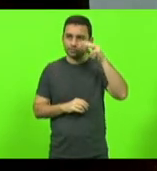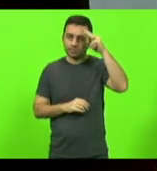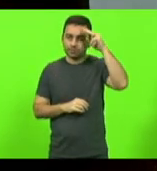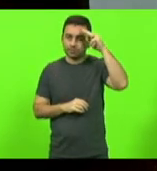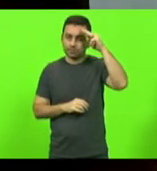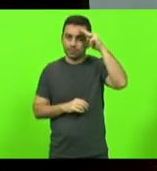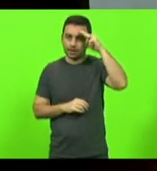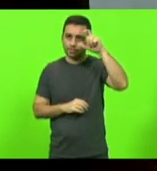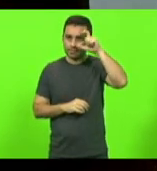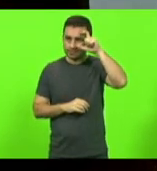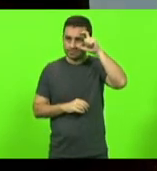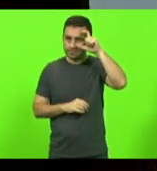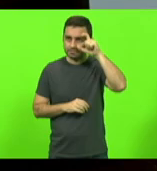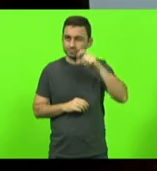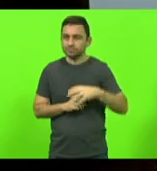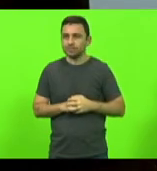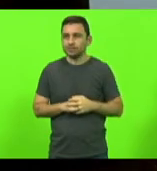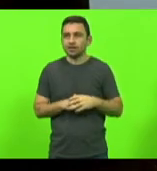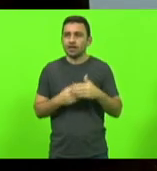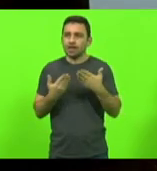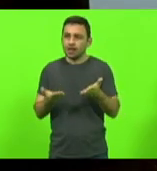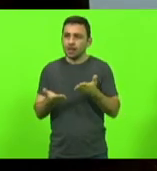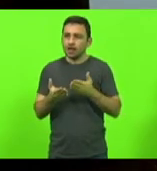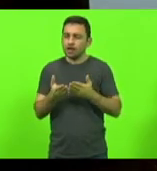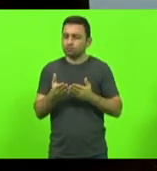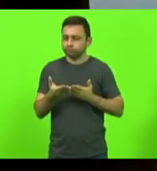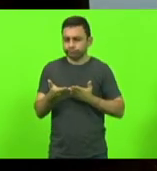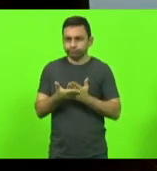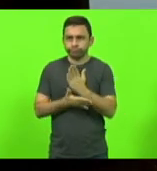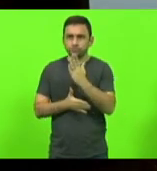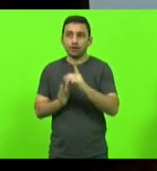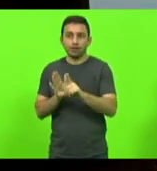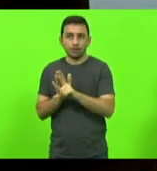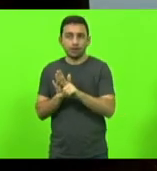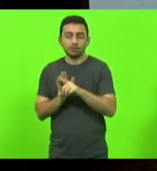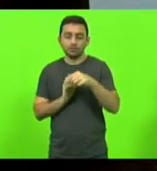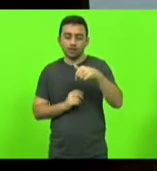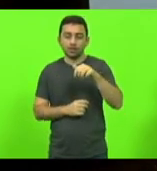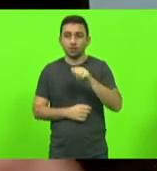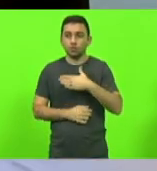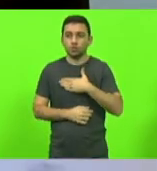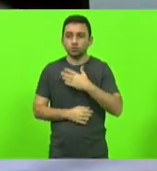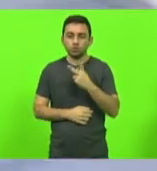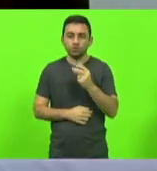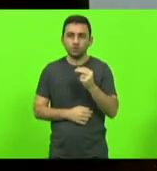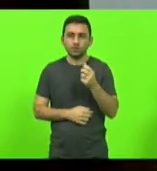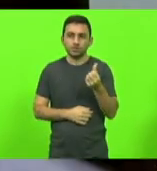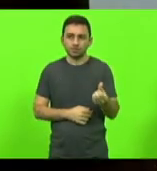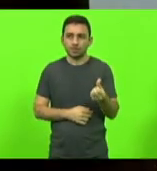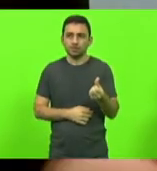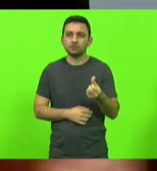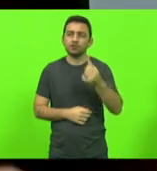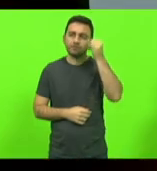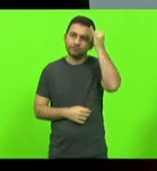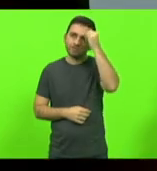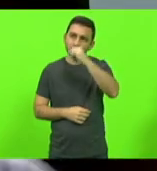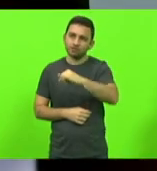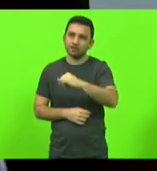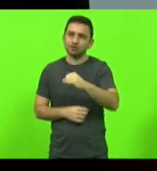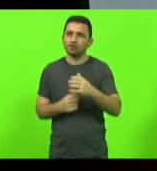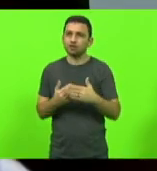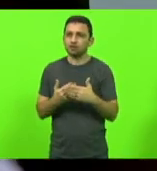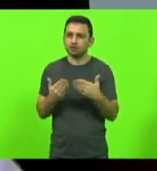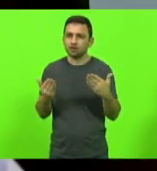sancionada em 7 de agosto de 2006 para combater e